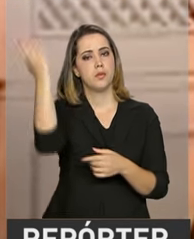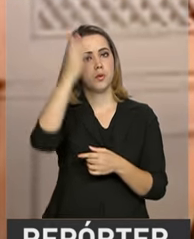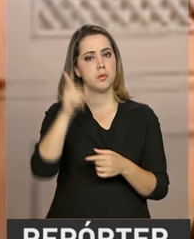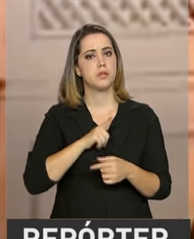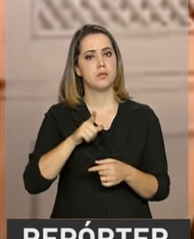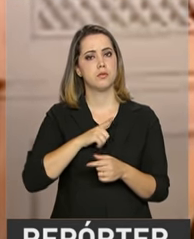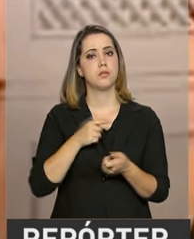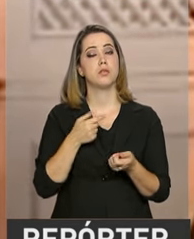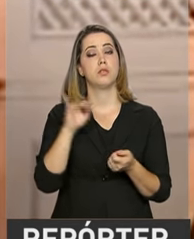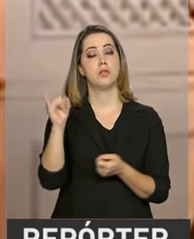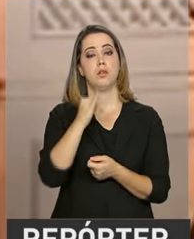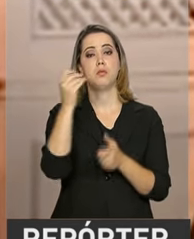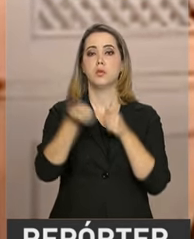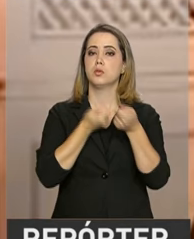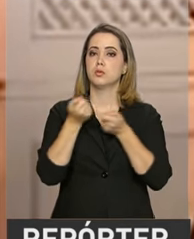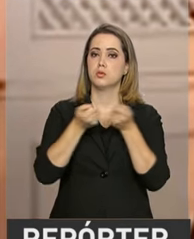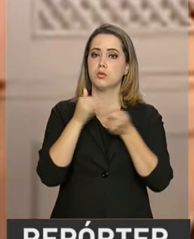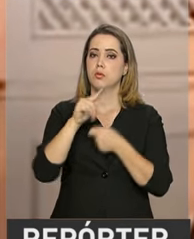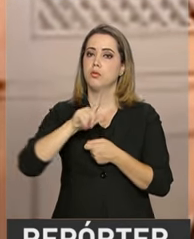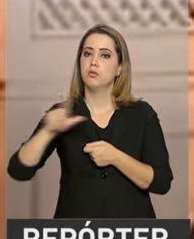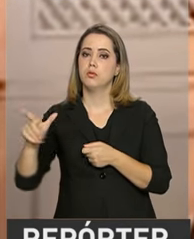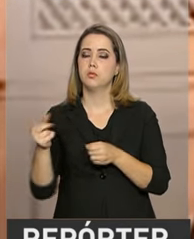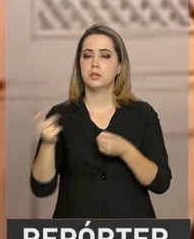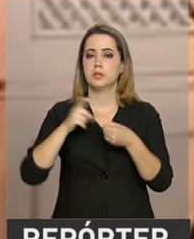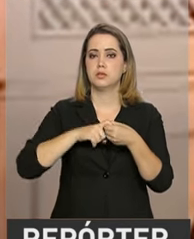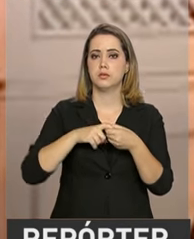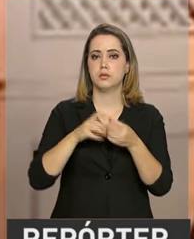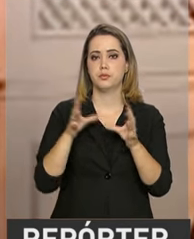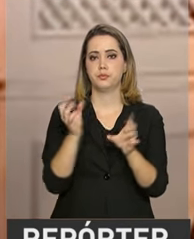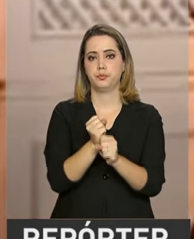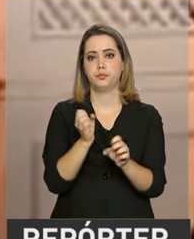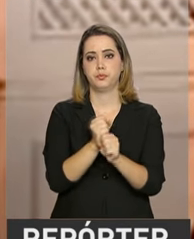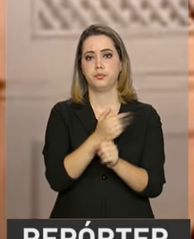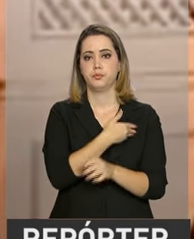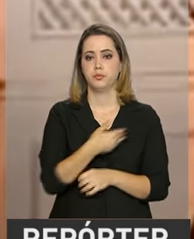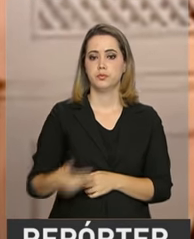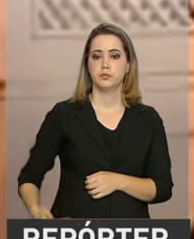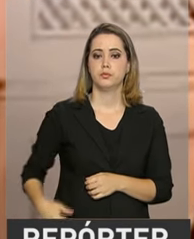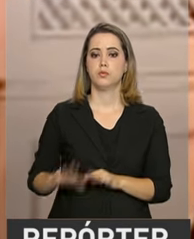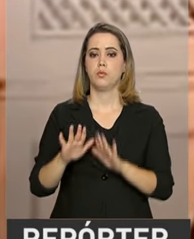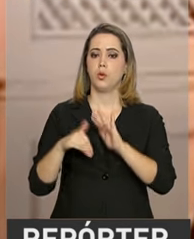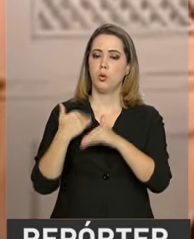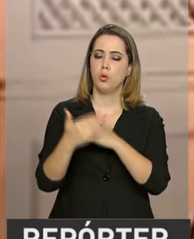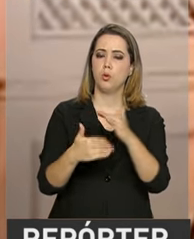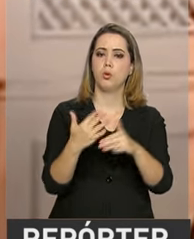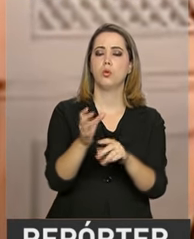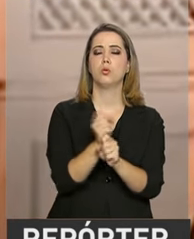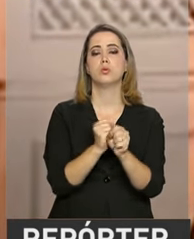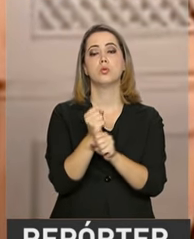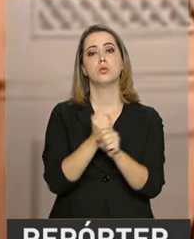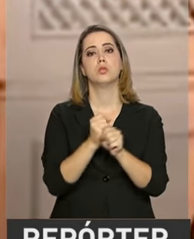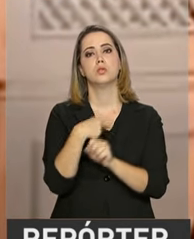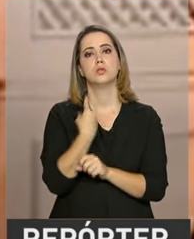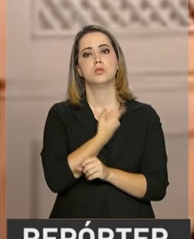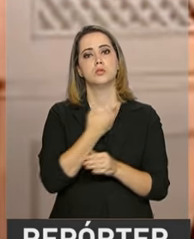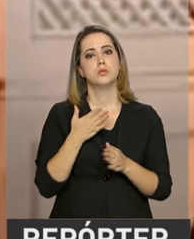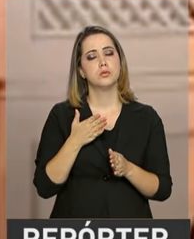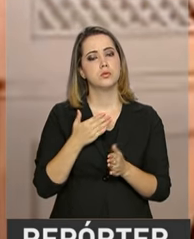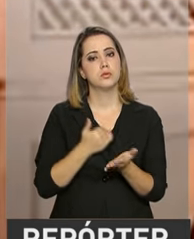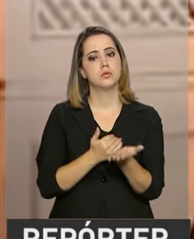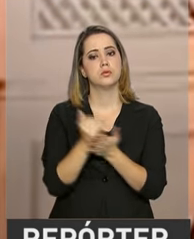ajuste fiscal para a retomada do equilíbrio das contas públicas. Durante todo o ano, conduzimos de forma